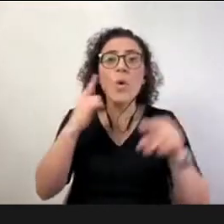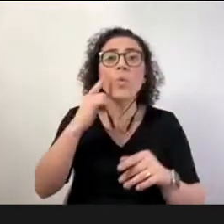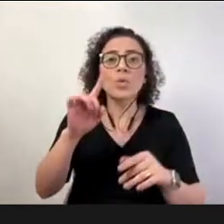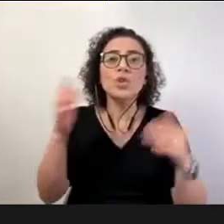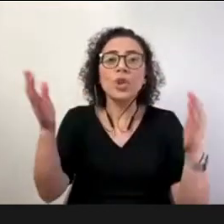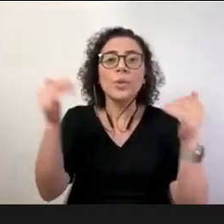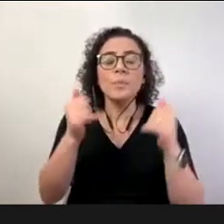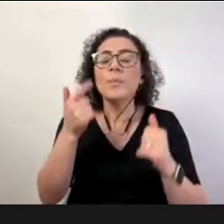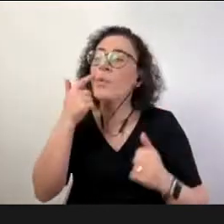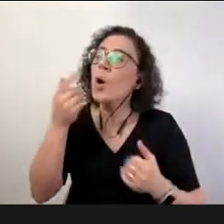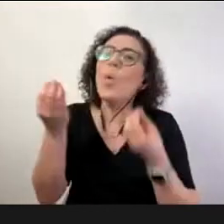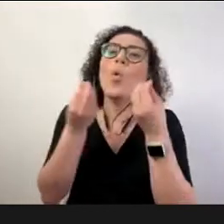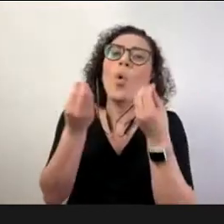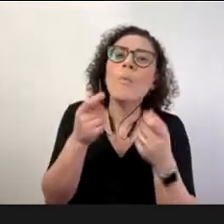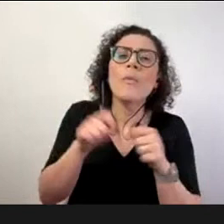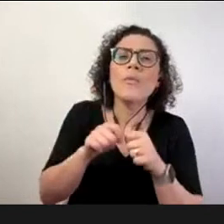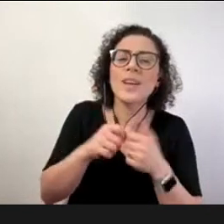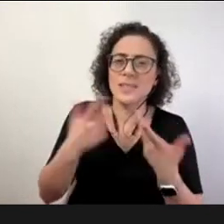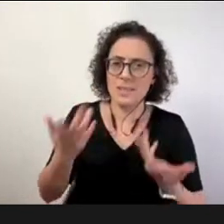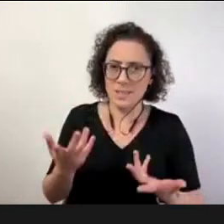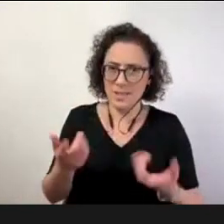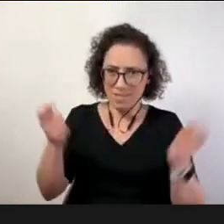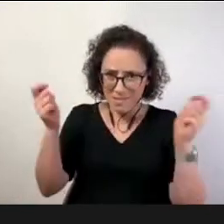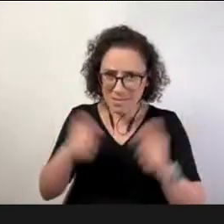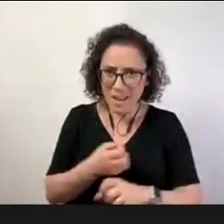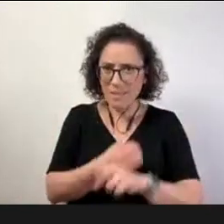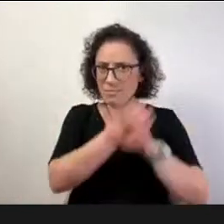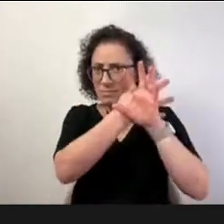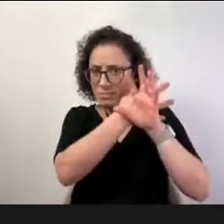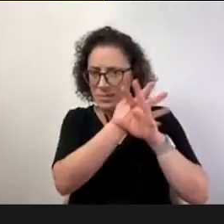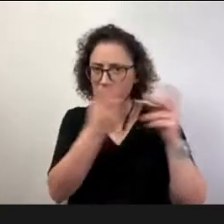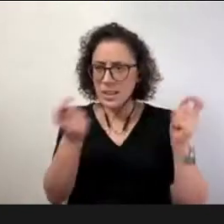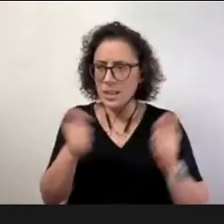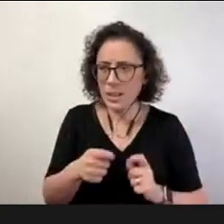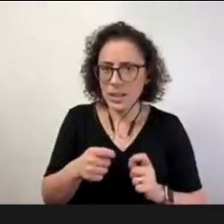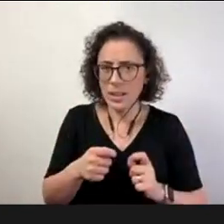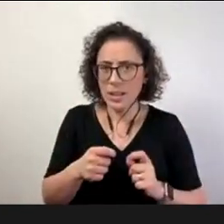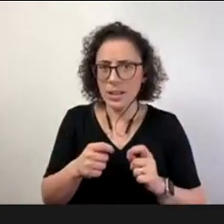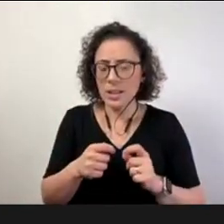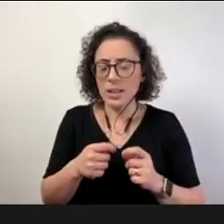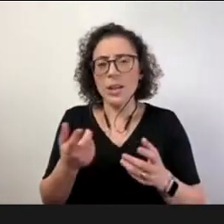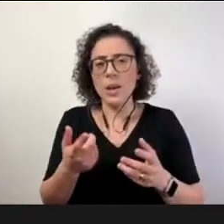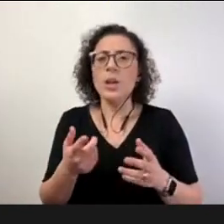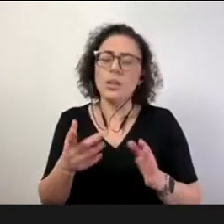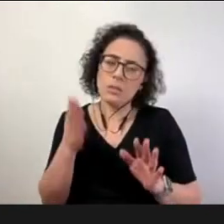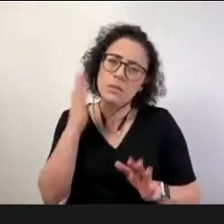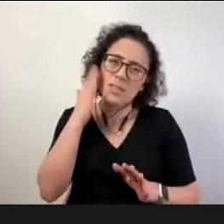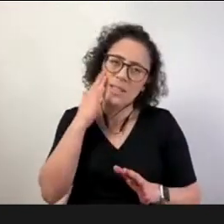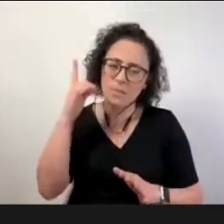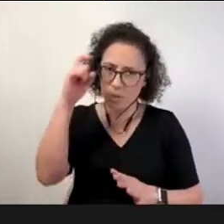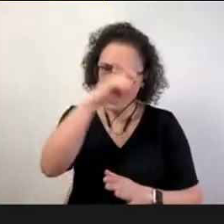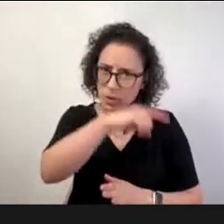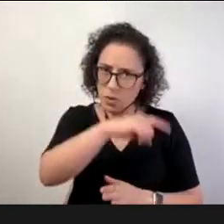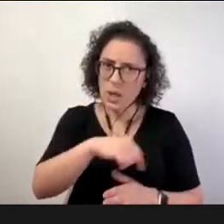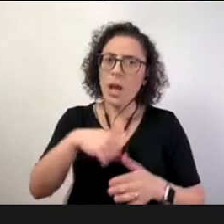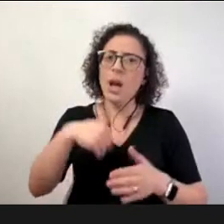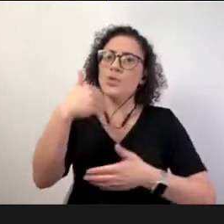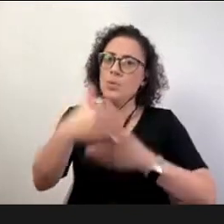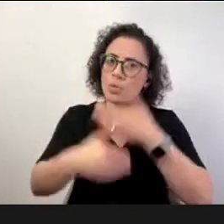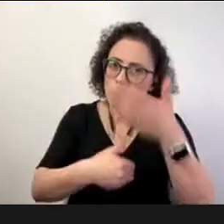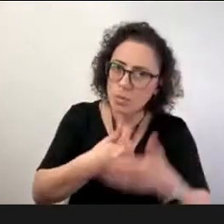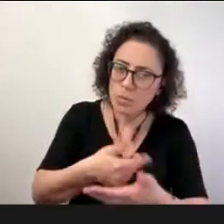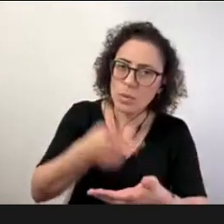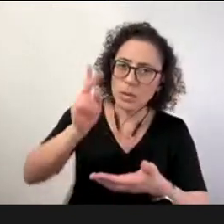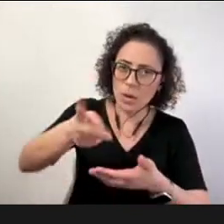remotamente e aí a gente chega à conclusão de que foi até assim claro com todas as dificuldades o processo deveria ser o mesmo mas a gente